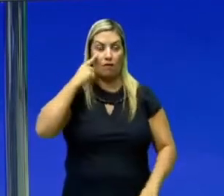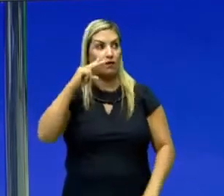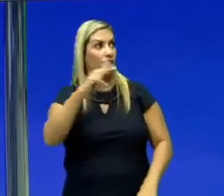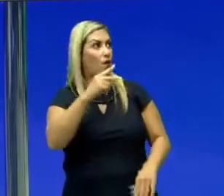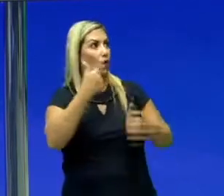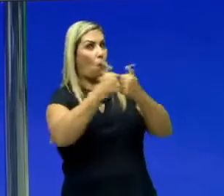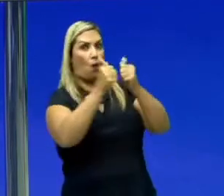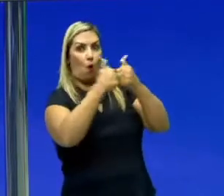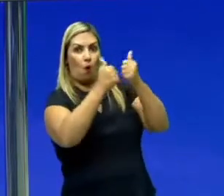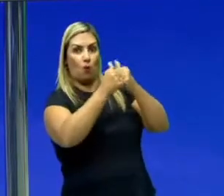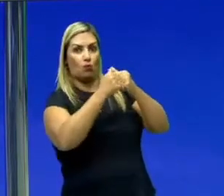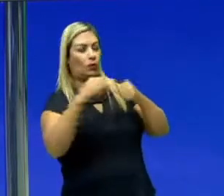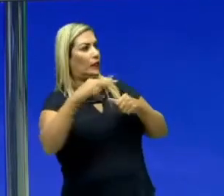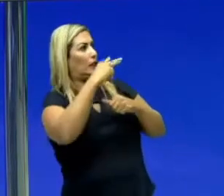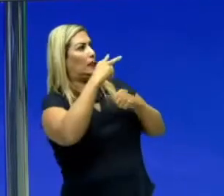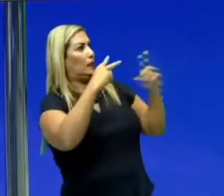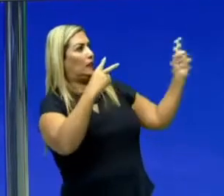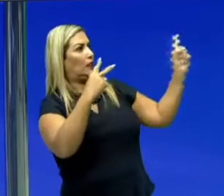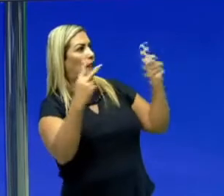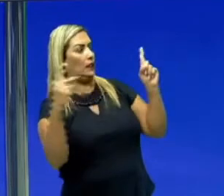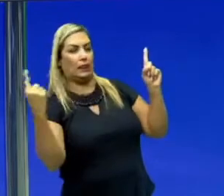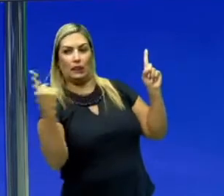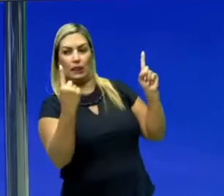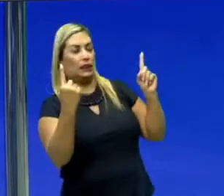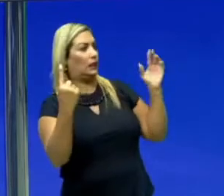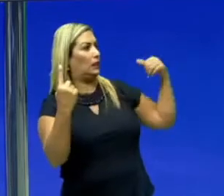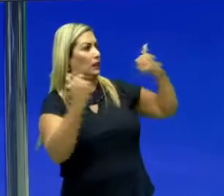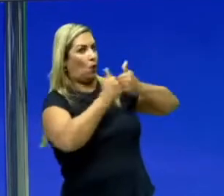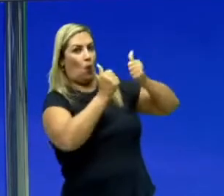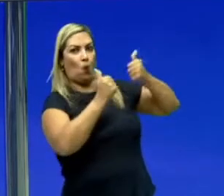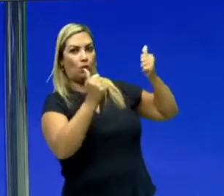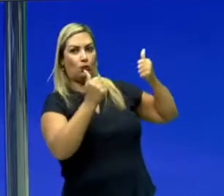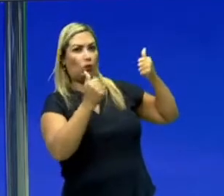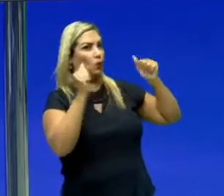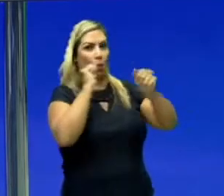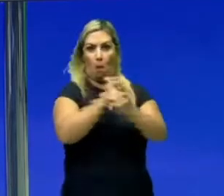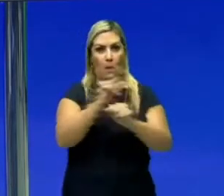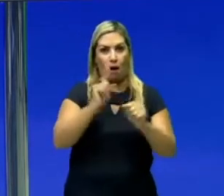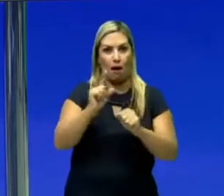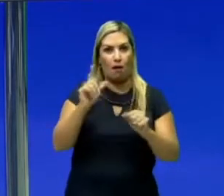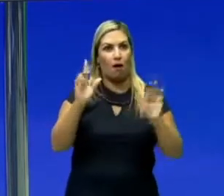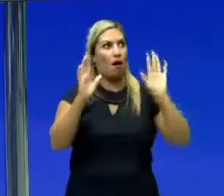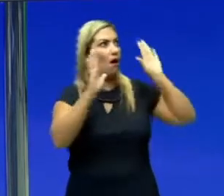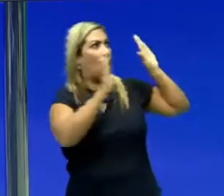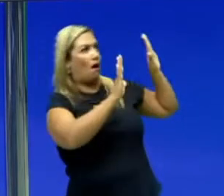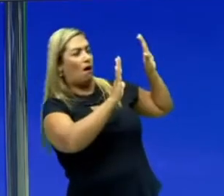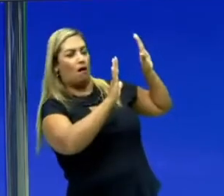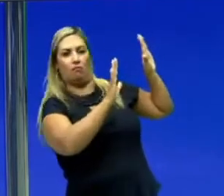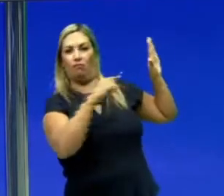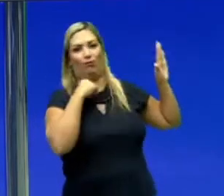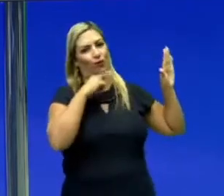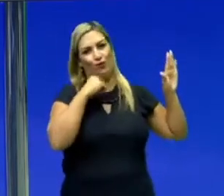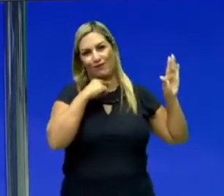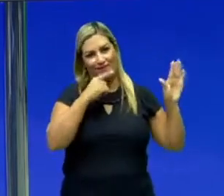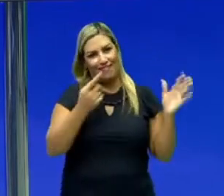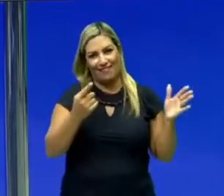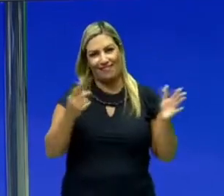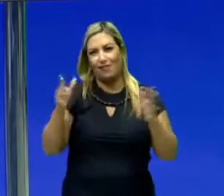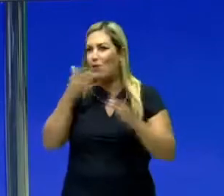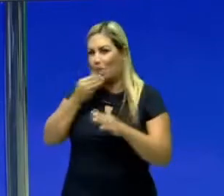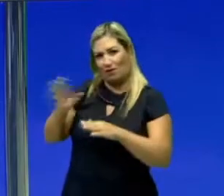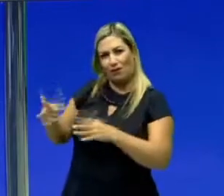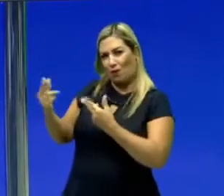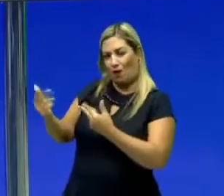o ônibus vindo em sua direção e esse ônibus não para, o que acontece? Você simplesmente coloca a mão para parar como você fez com o